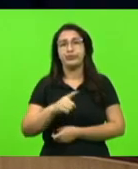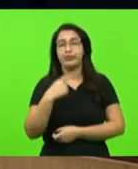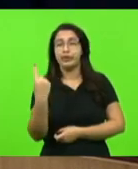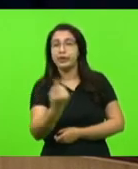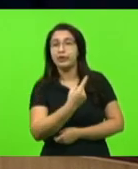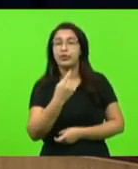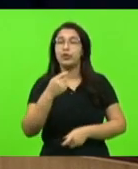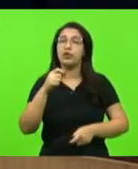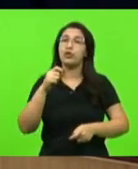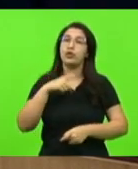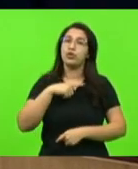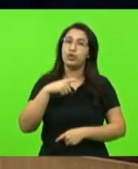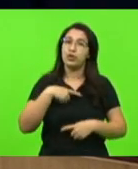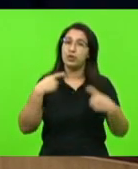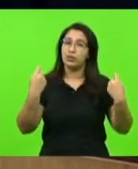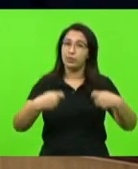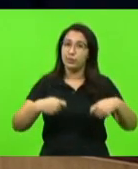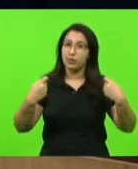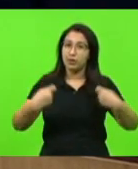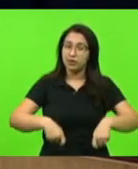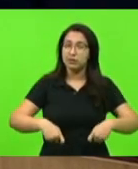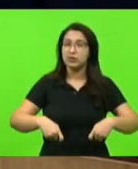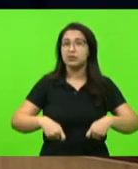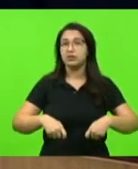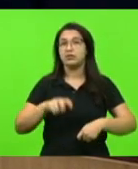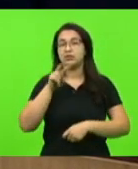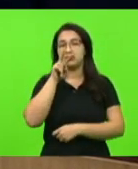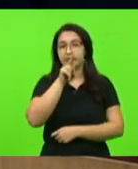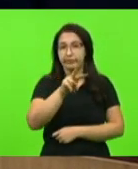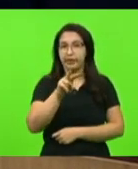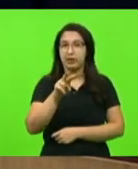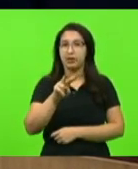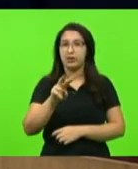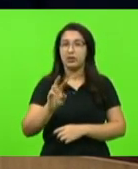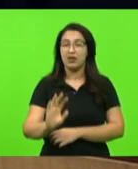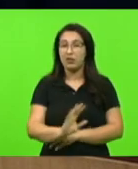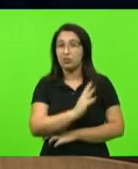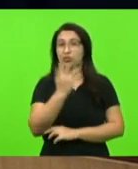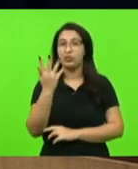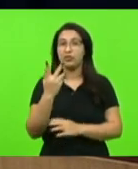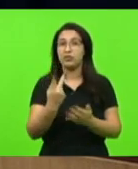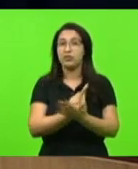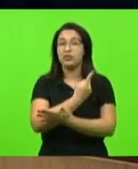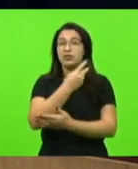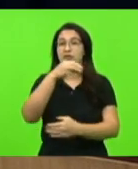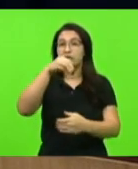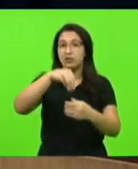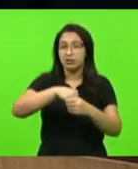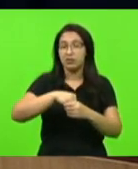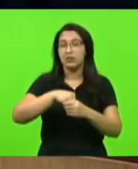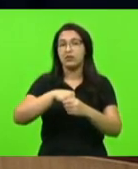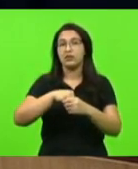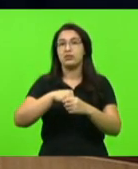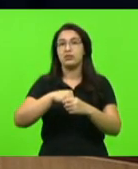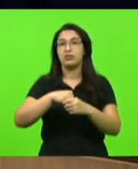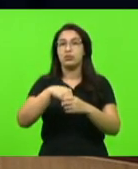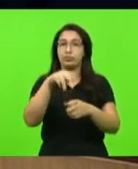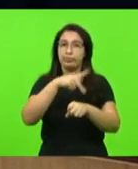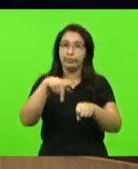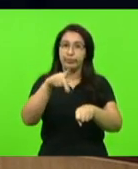ver essa situação que ocorre em nosso país, essa situação drástica